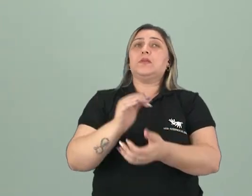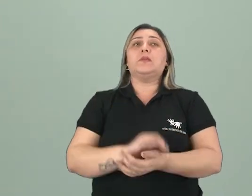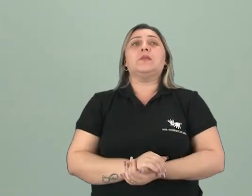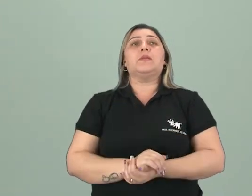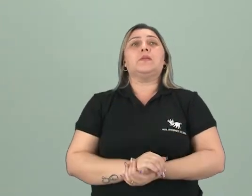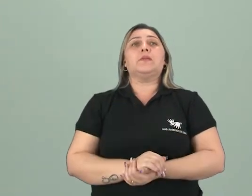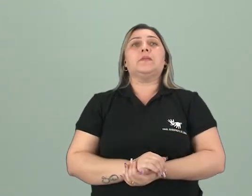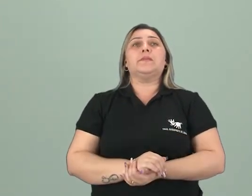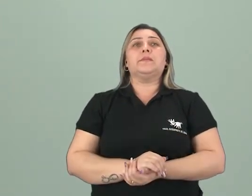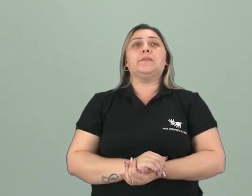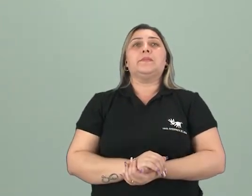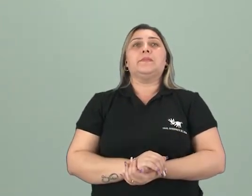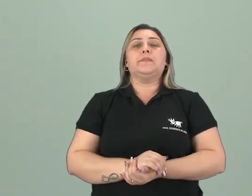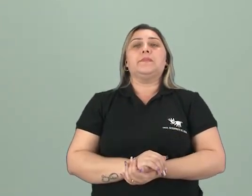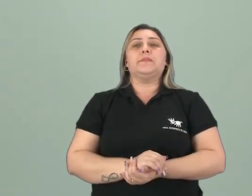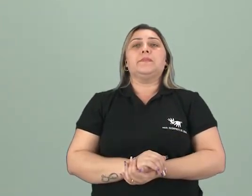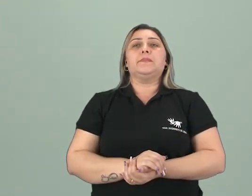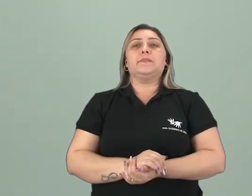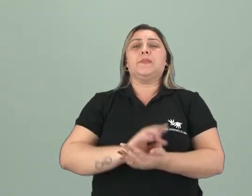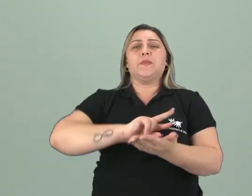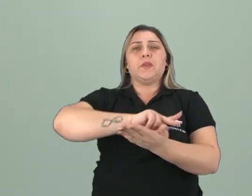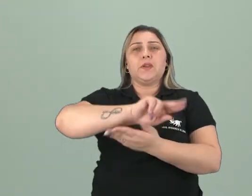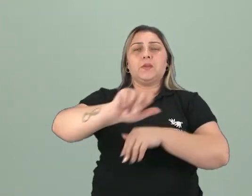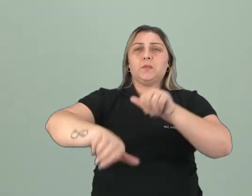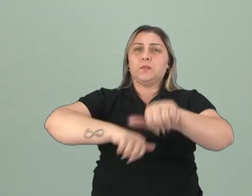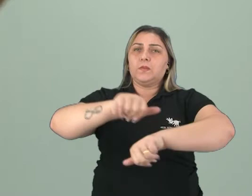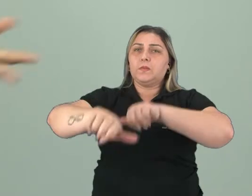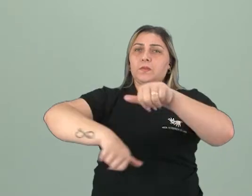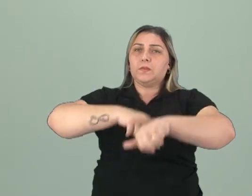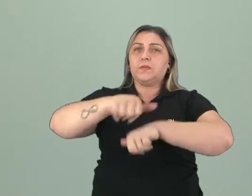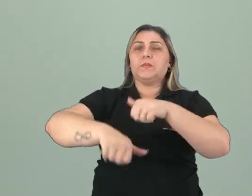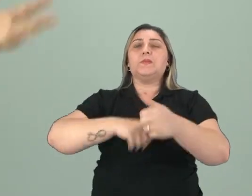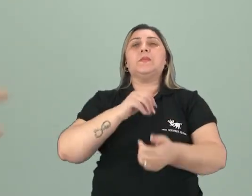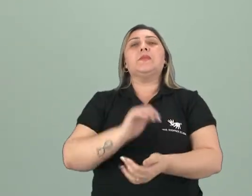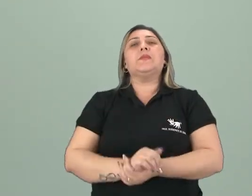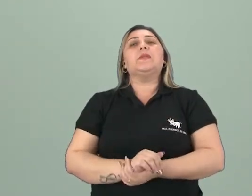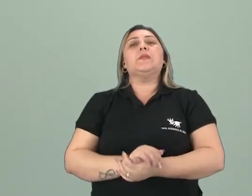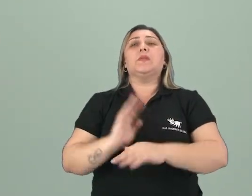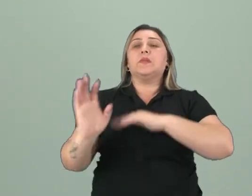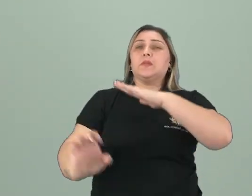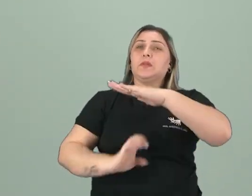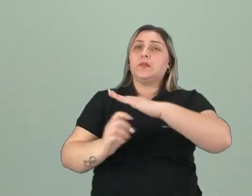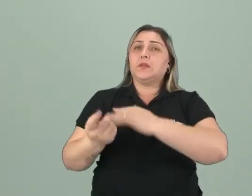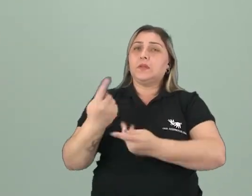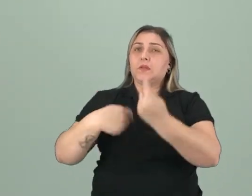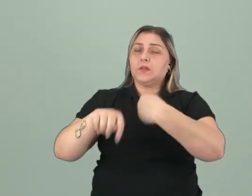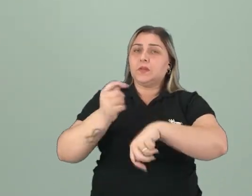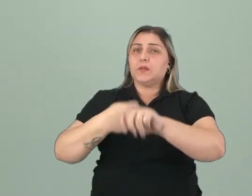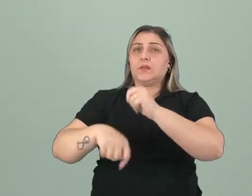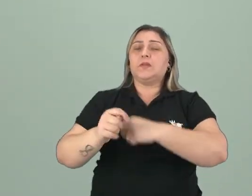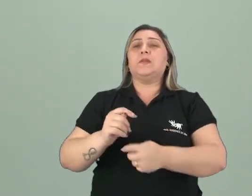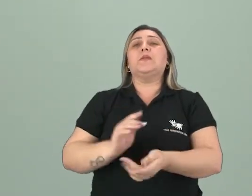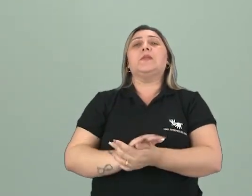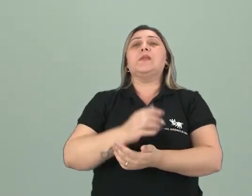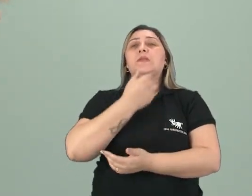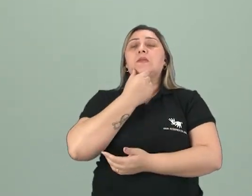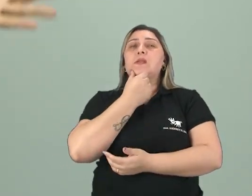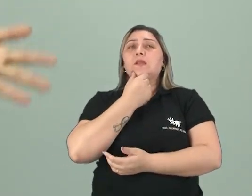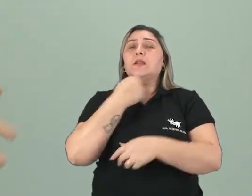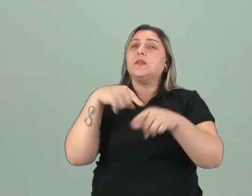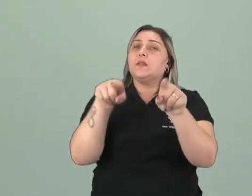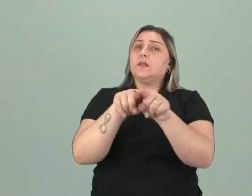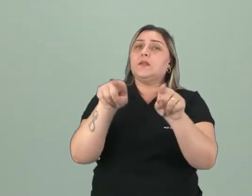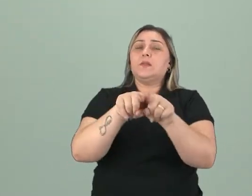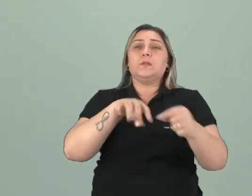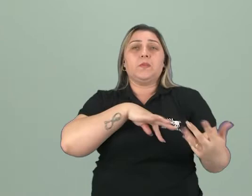vai provocar uma série de alterações comerciais, financeiras e econômicas na Inglaterra e